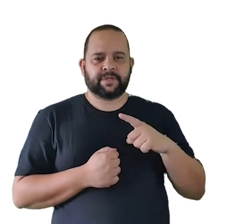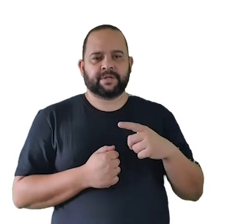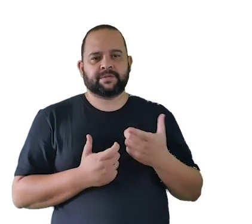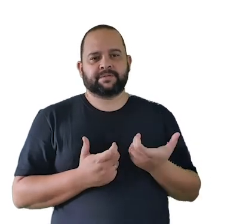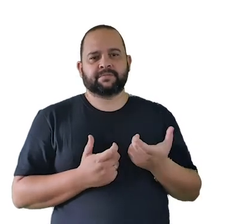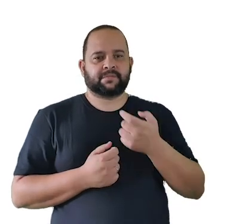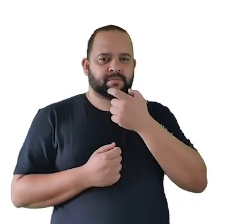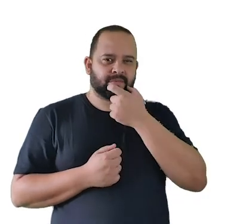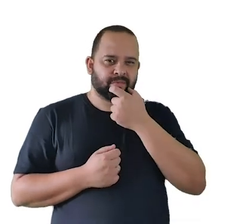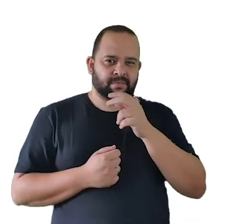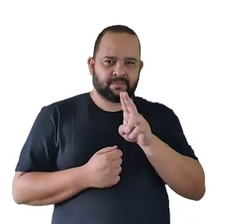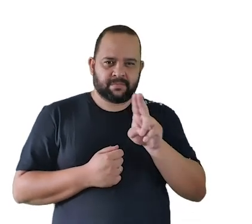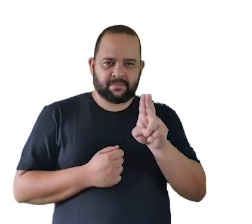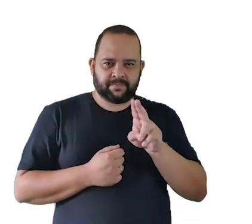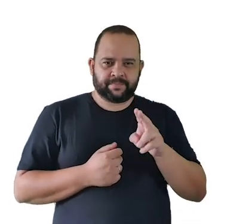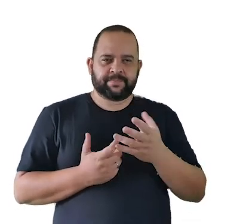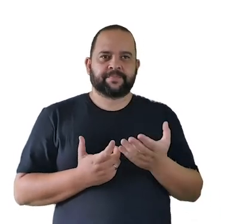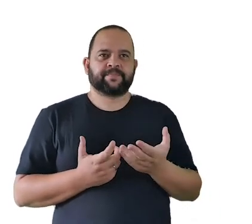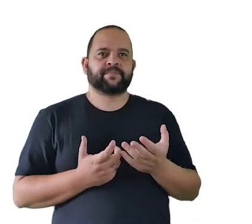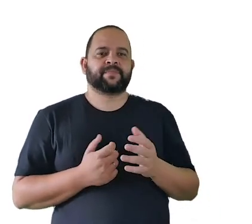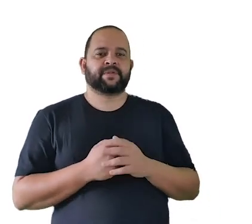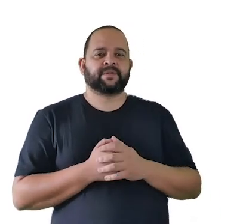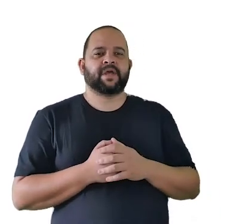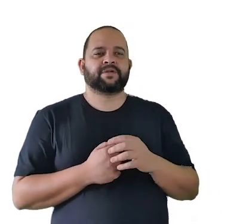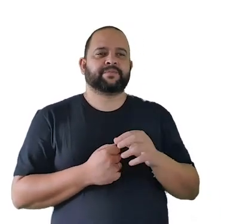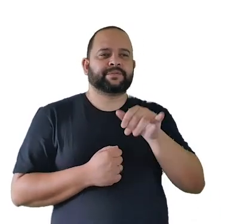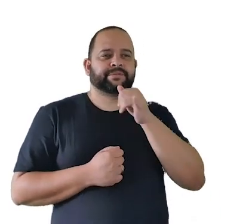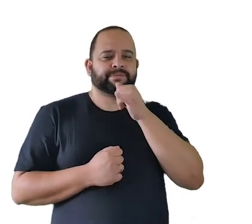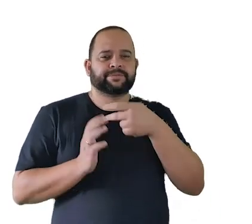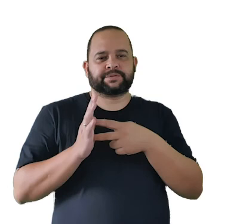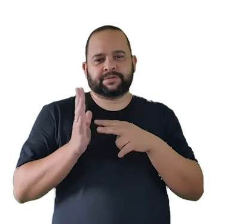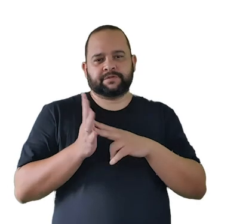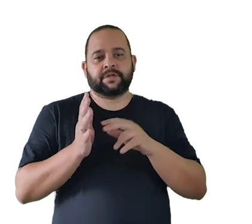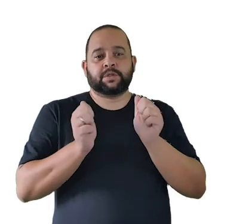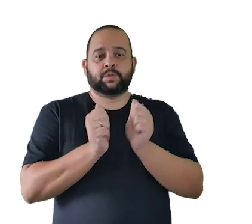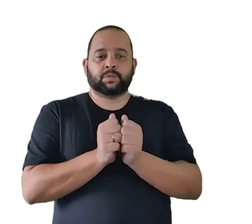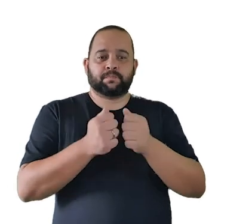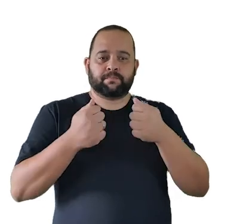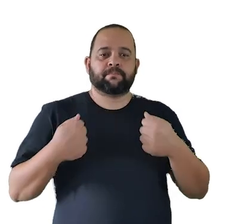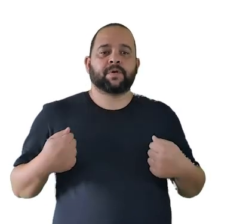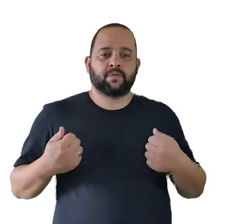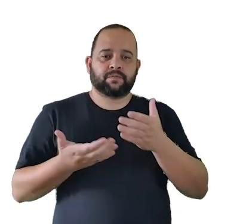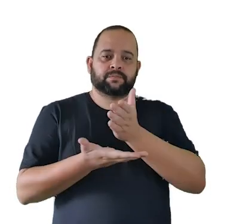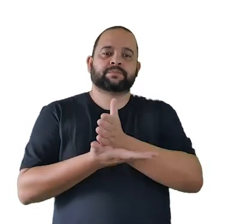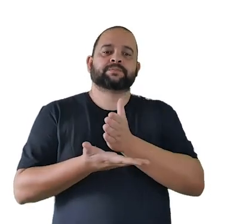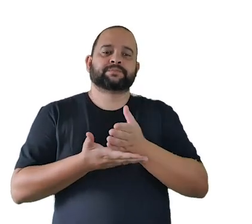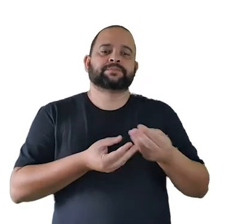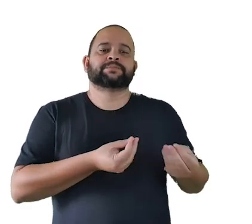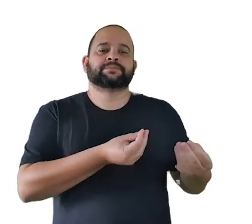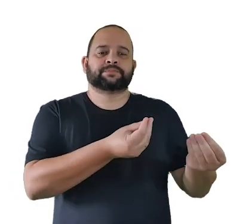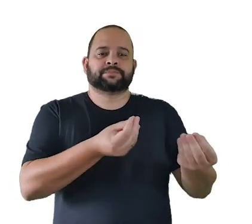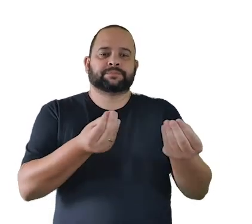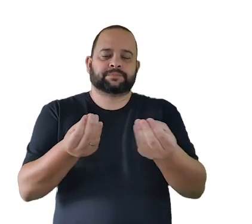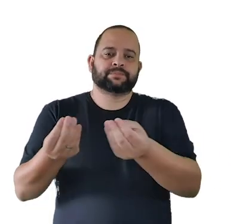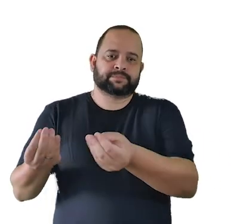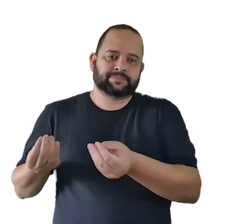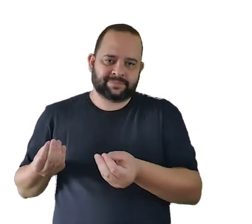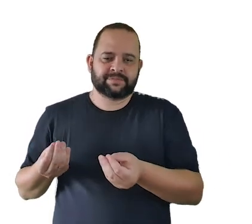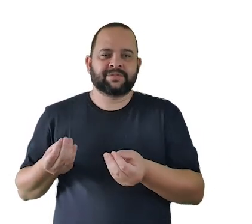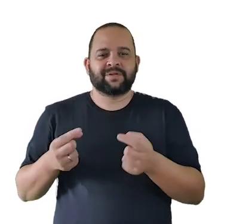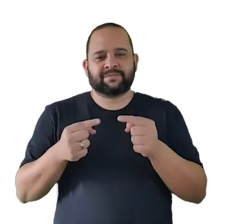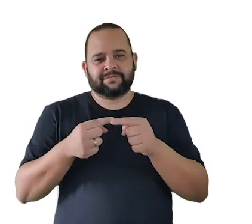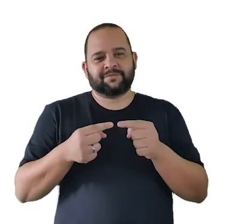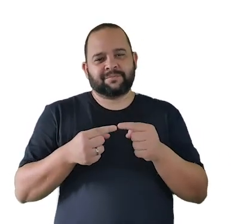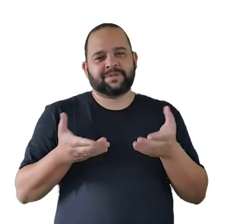Panes Angélicos é o pão que a gente partilha e tem essa relação agora com